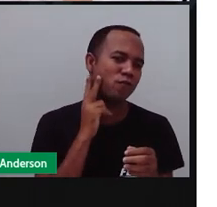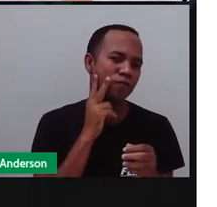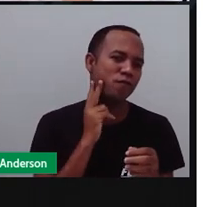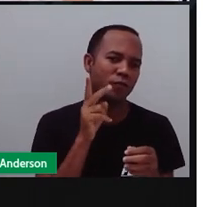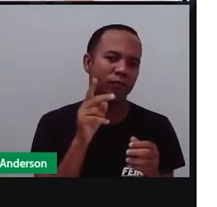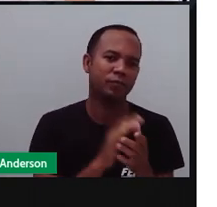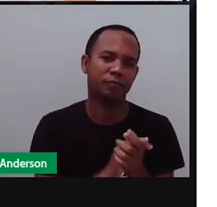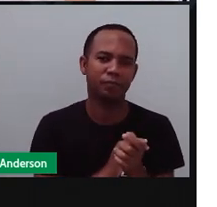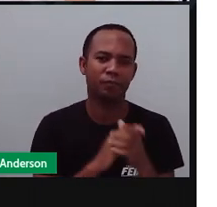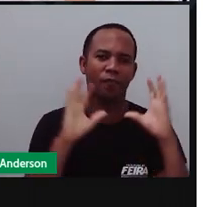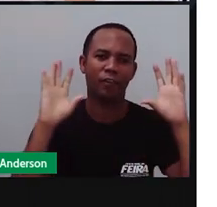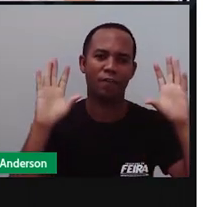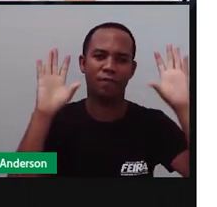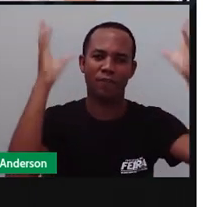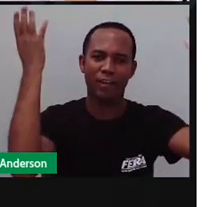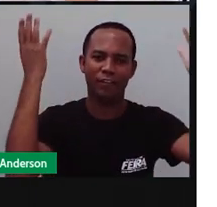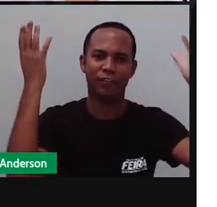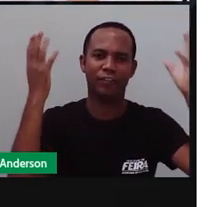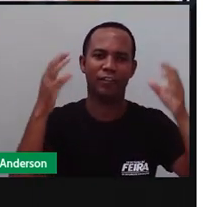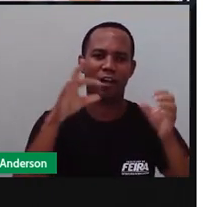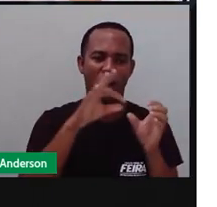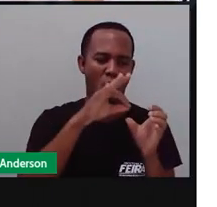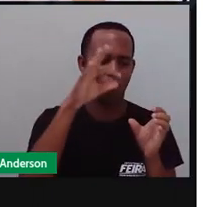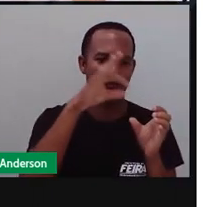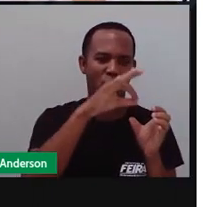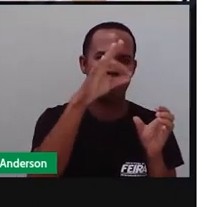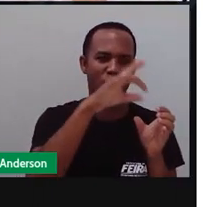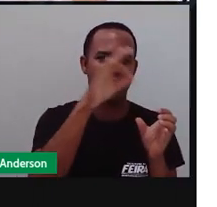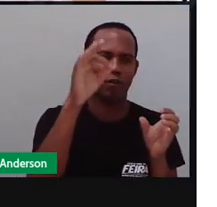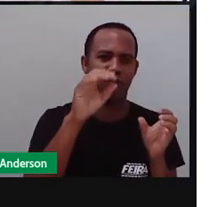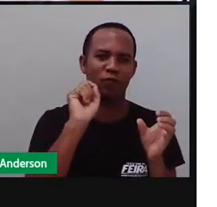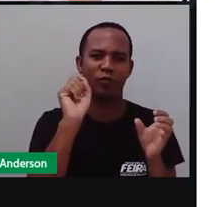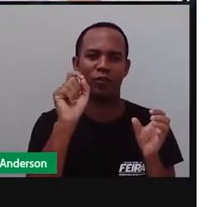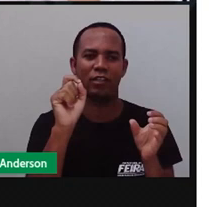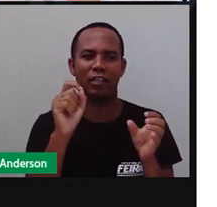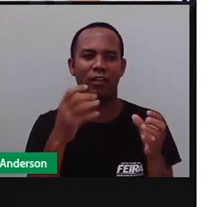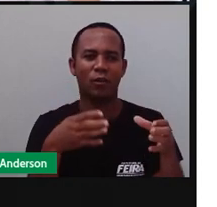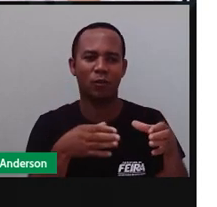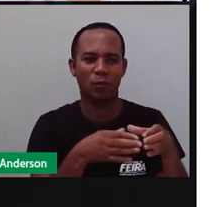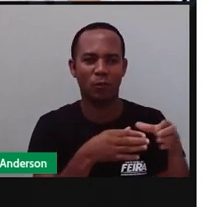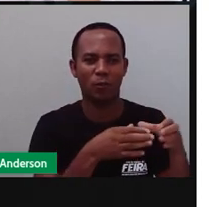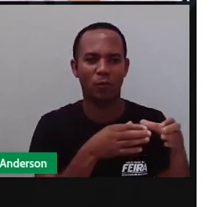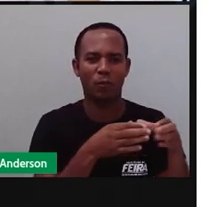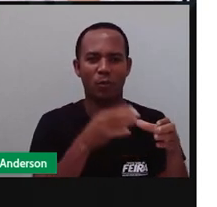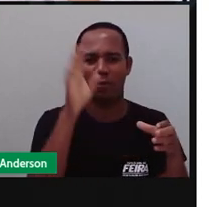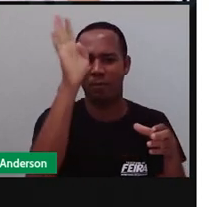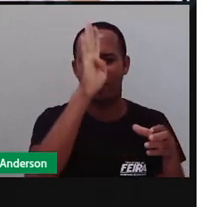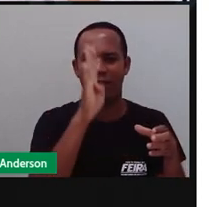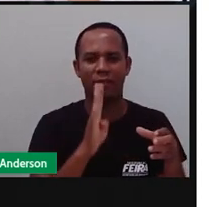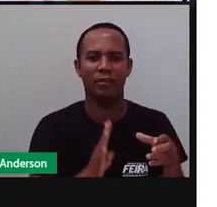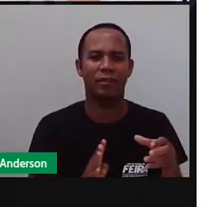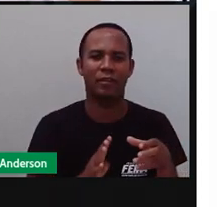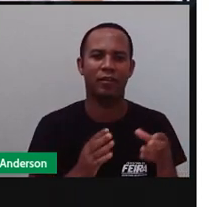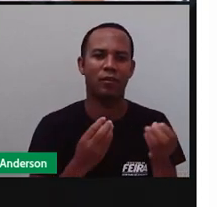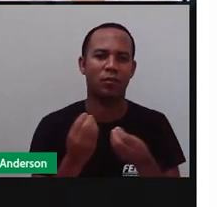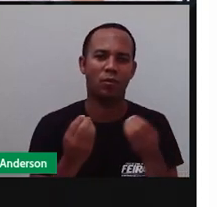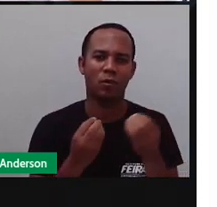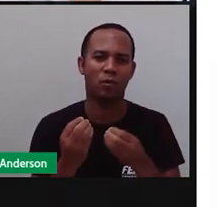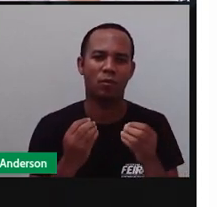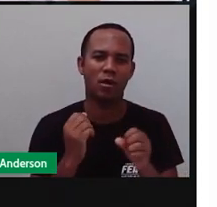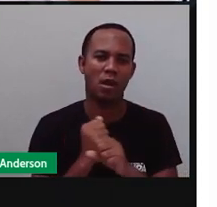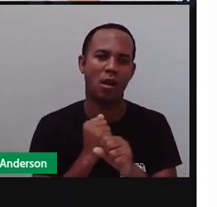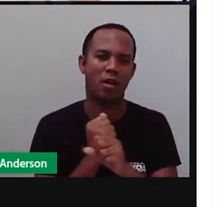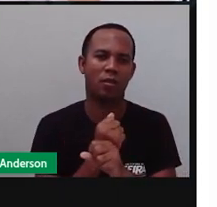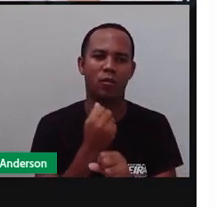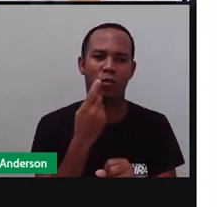A Festa da Uva, ou Festa Nacional da Uva, é uma feira e uma festa comunitária brasileira realizada atualmente a cada dois